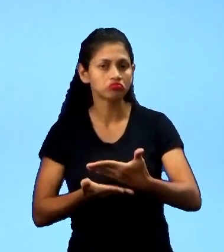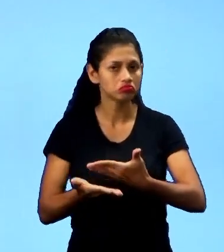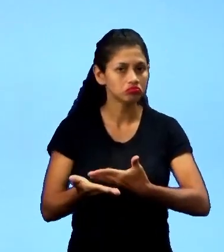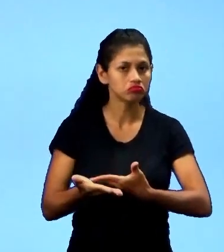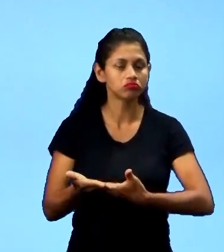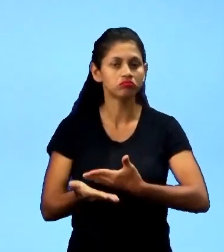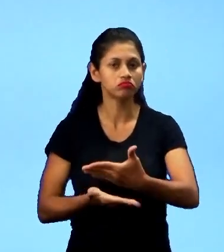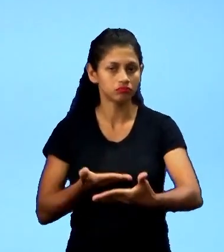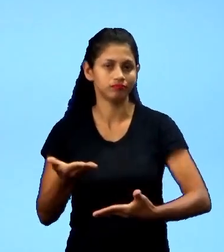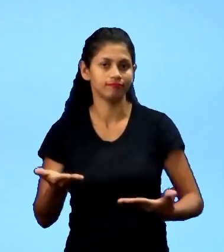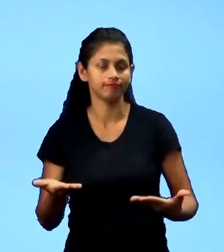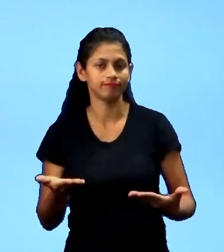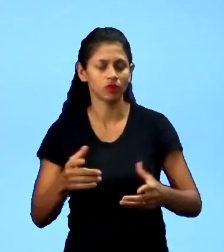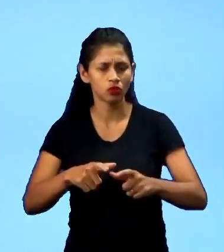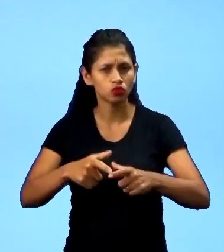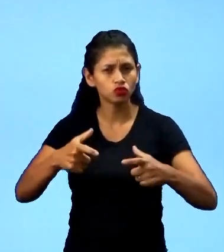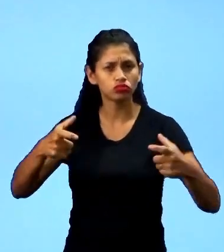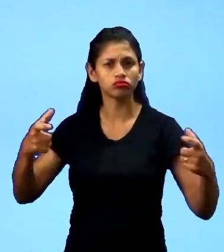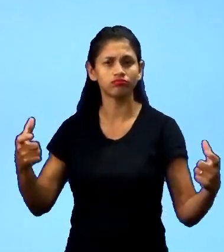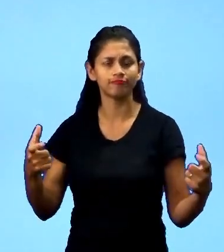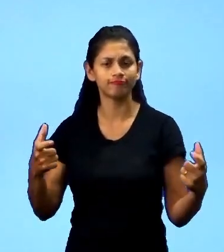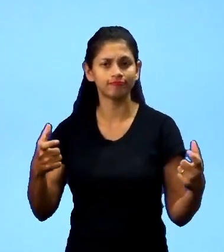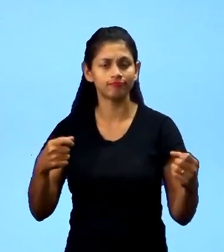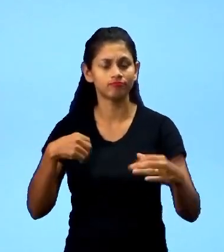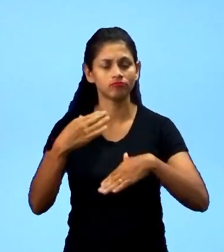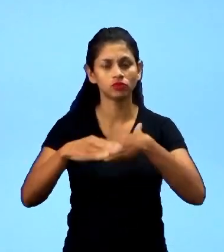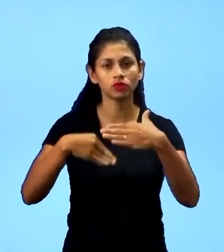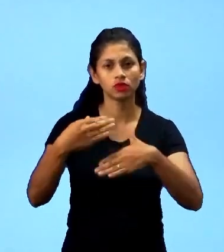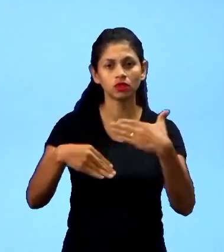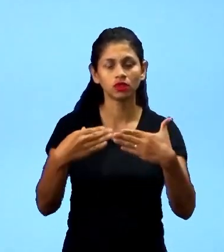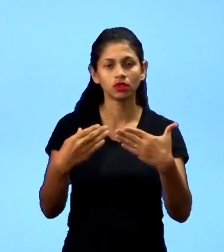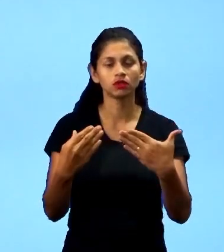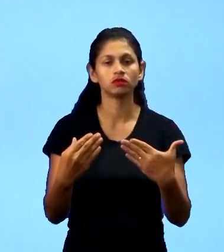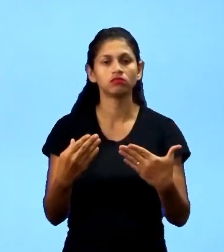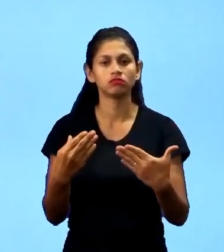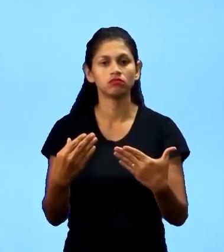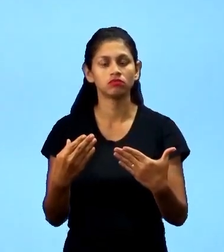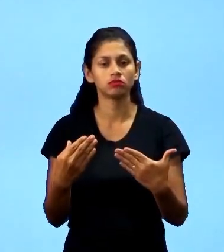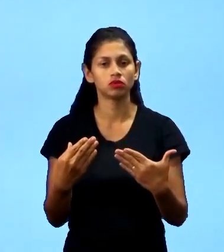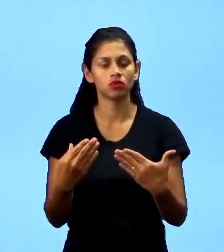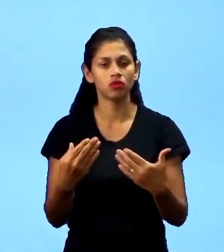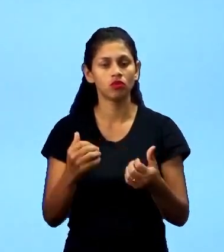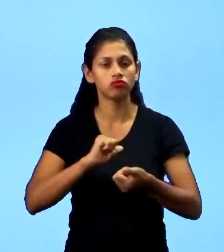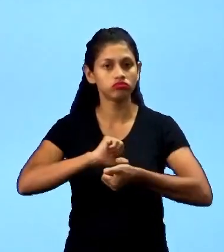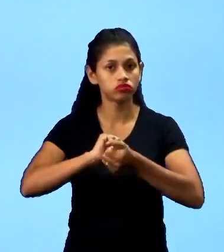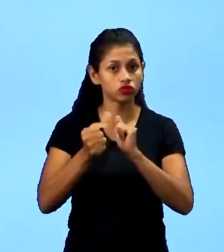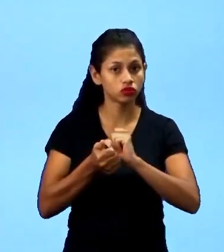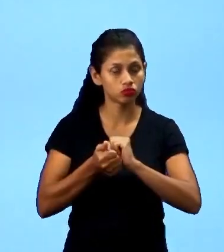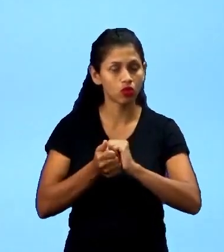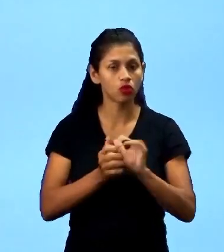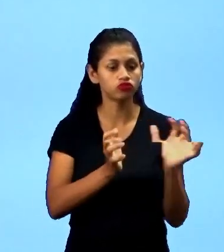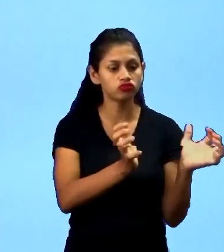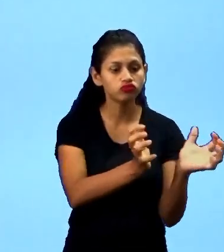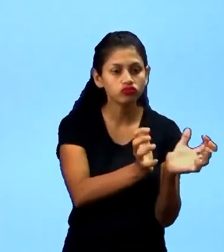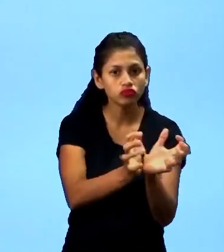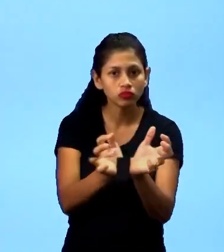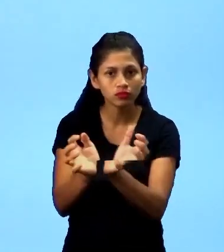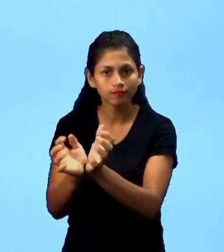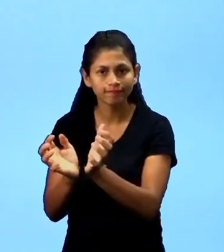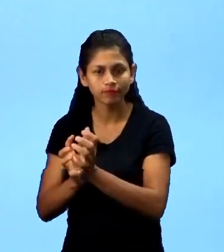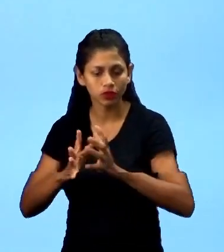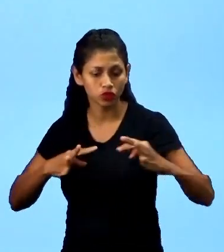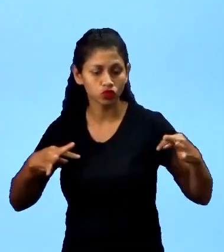social um pouco mais abrangente, a gente desenvolve normalmente esportes coletivos, que é para que todos possam